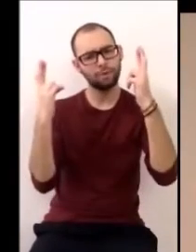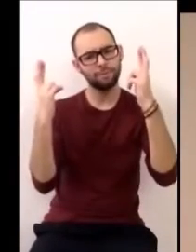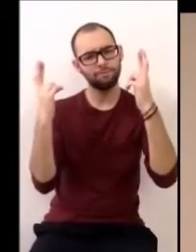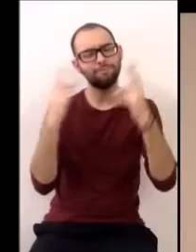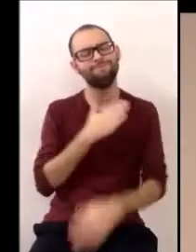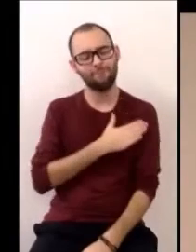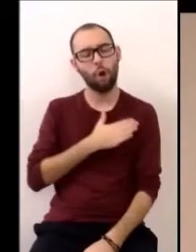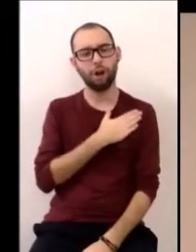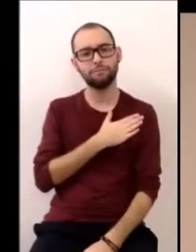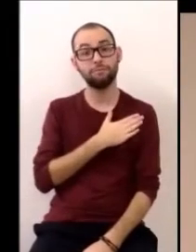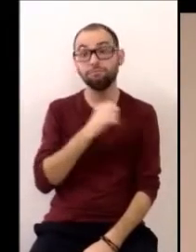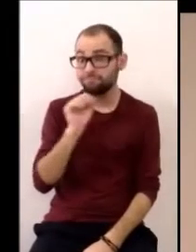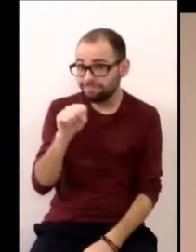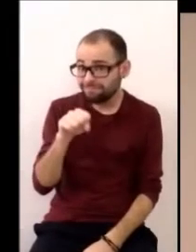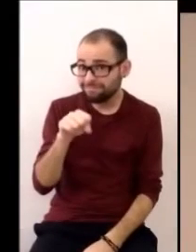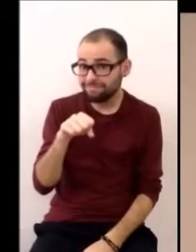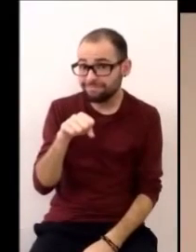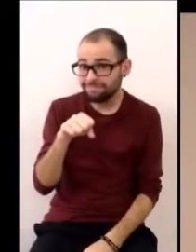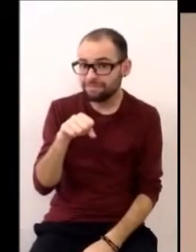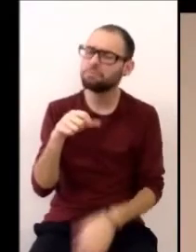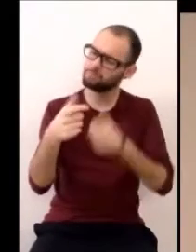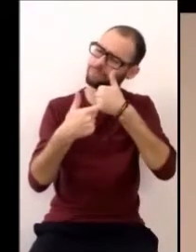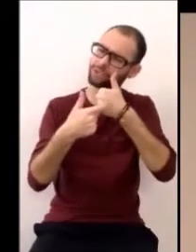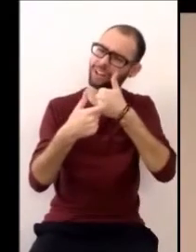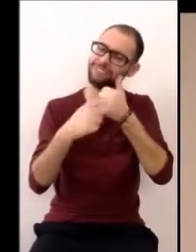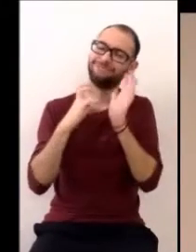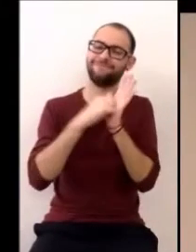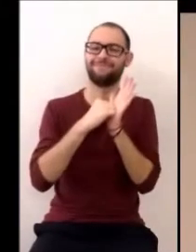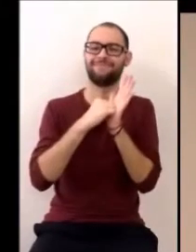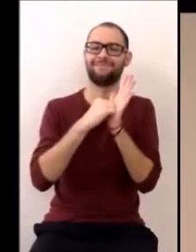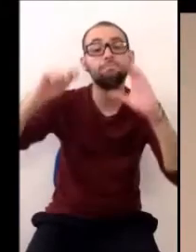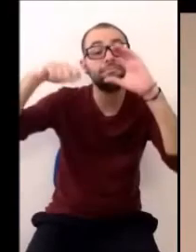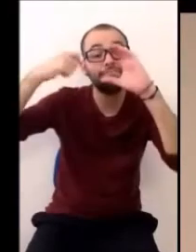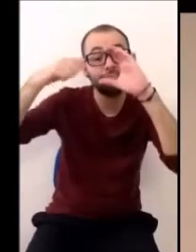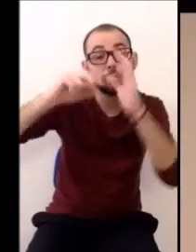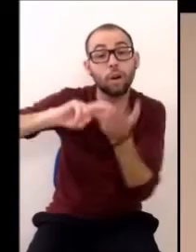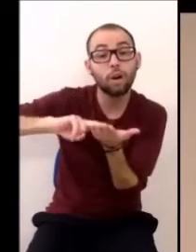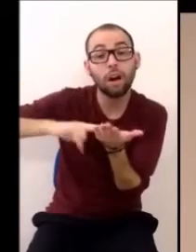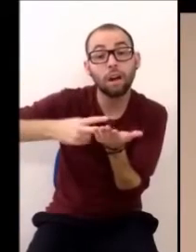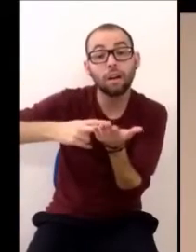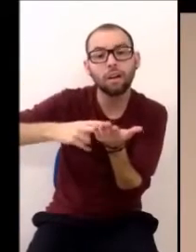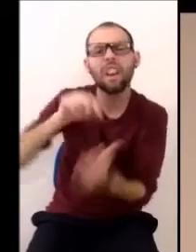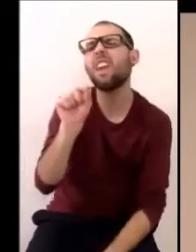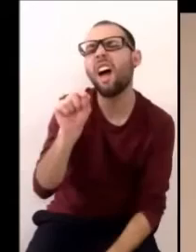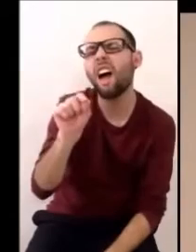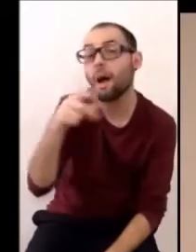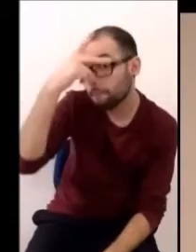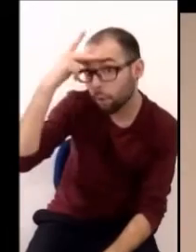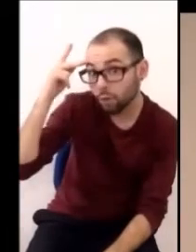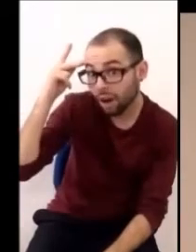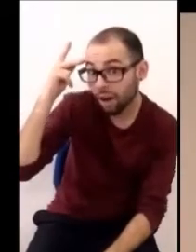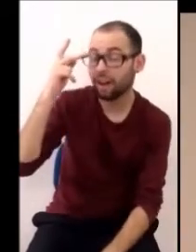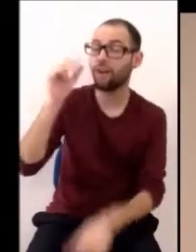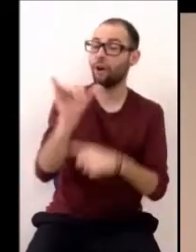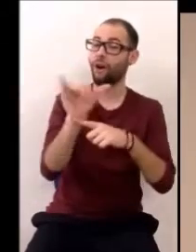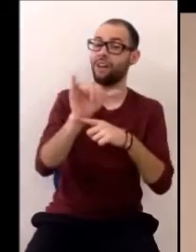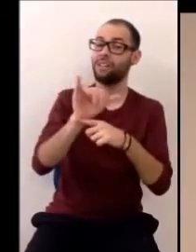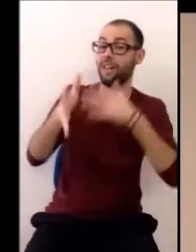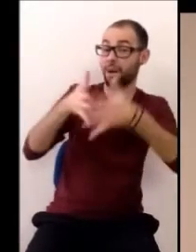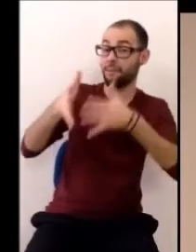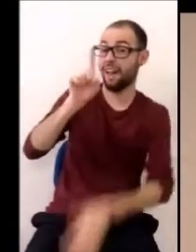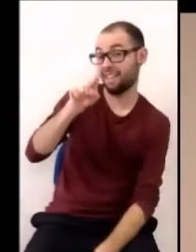Se inscrevam no canal. Esse vídeo é traduzido para Libras pela galera do canal É Libras. Se inscrevam também aqui no canal deles. O link está aqui embaixo na descrição.